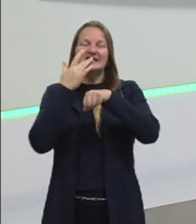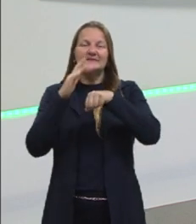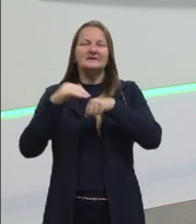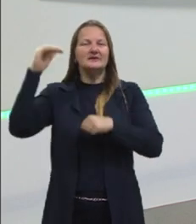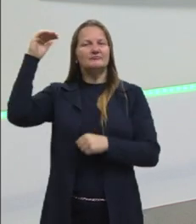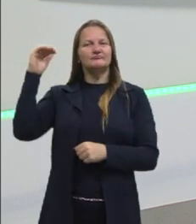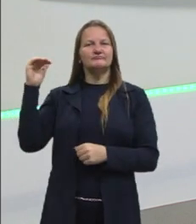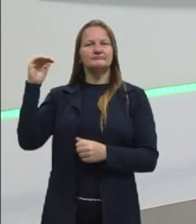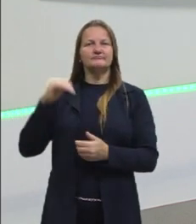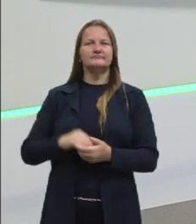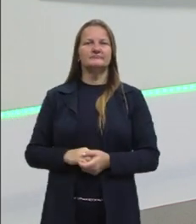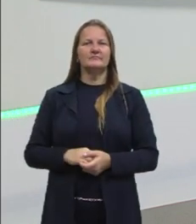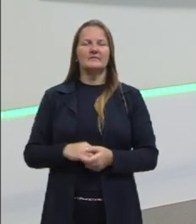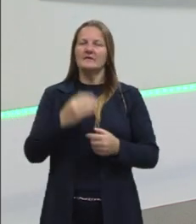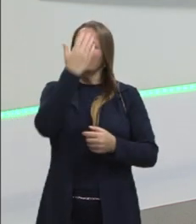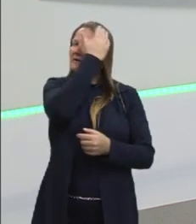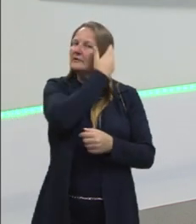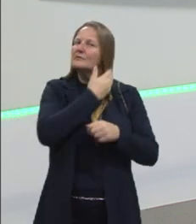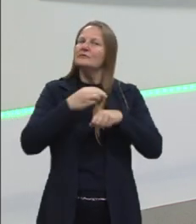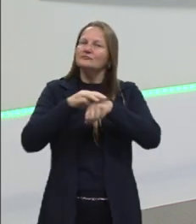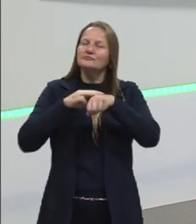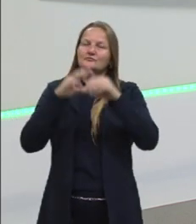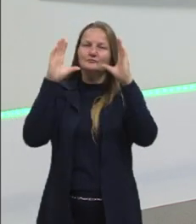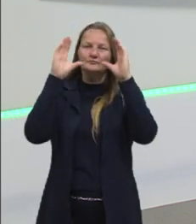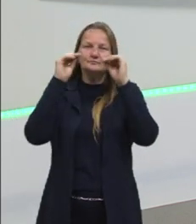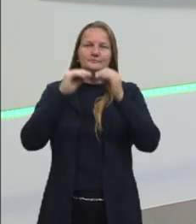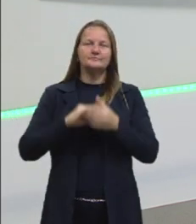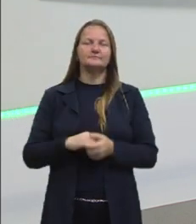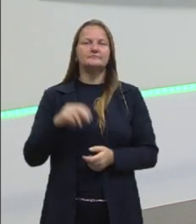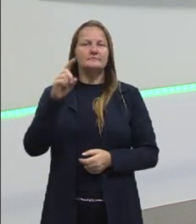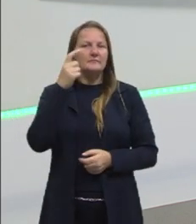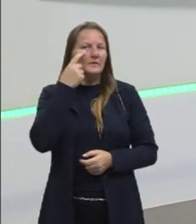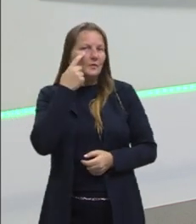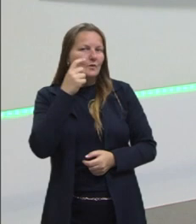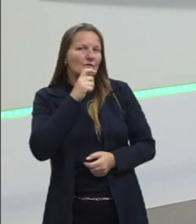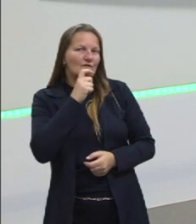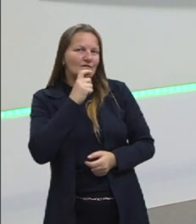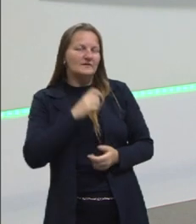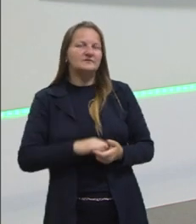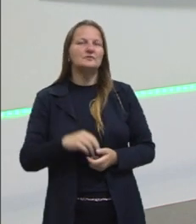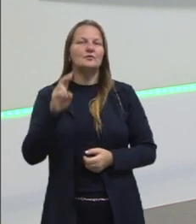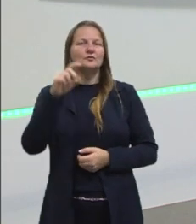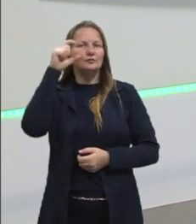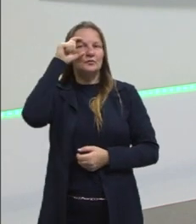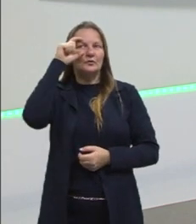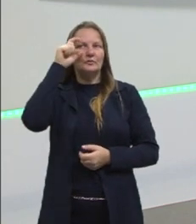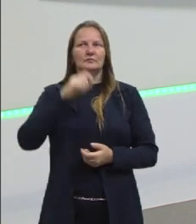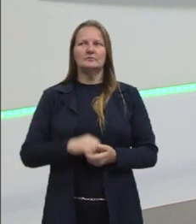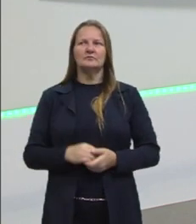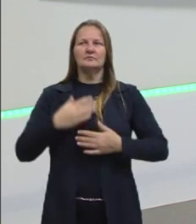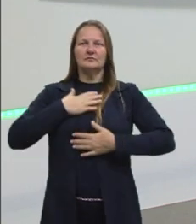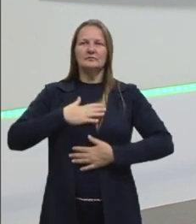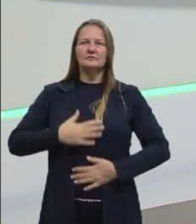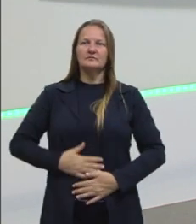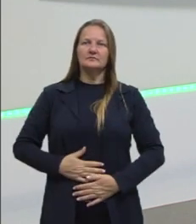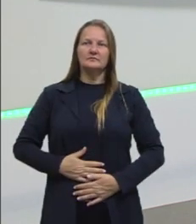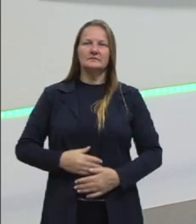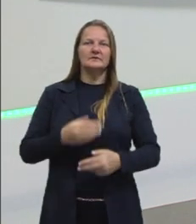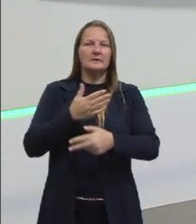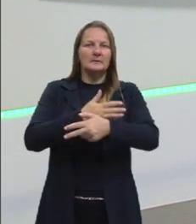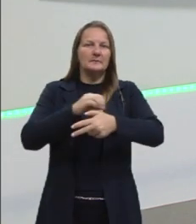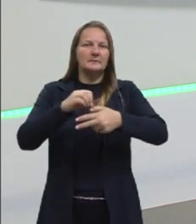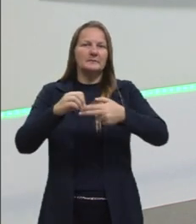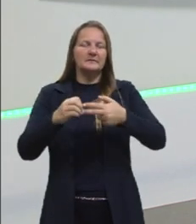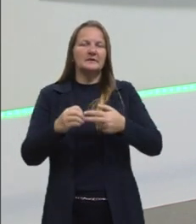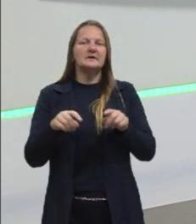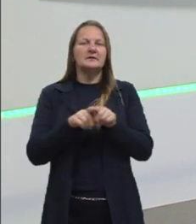estatura, cabelos castanhos escuros, olhos verdes, uso óculos, estou usando a camiseta do Pré